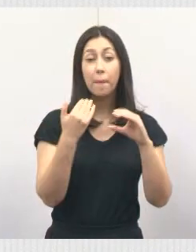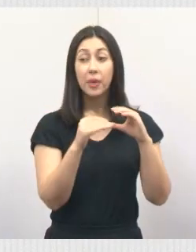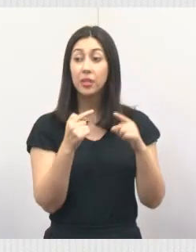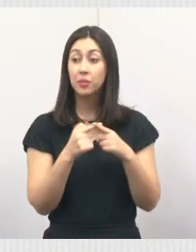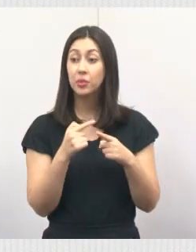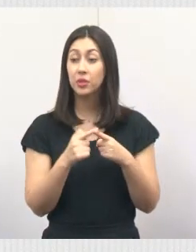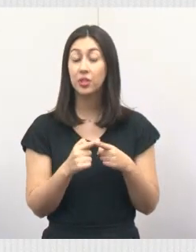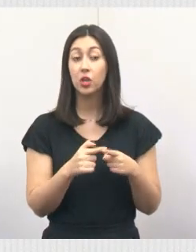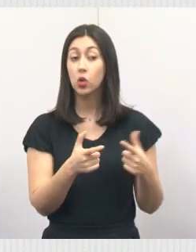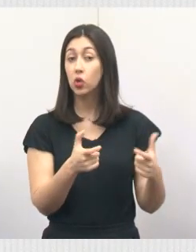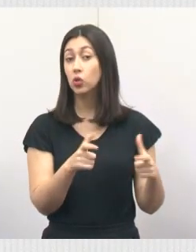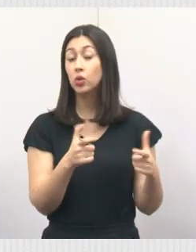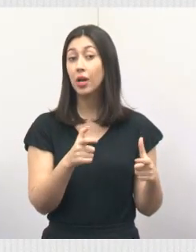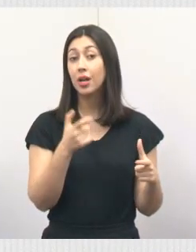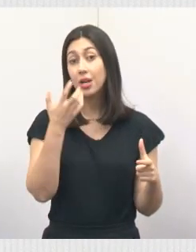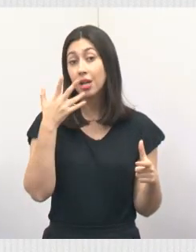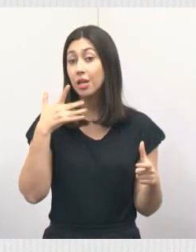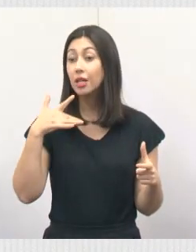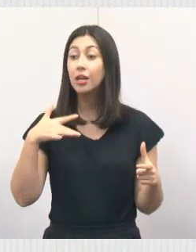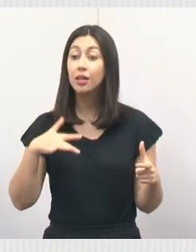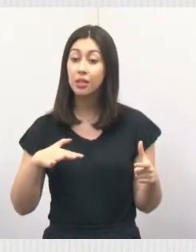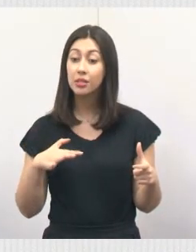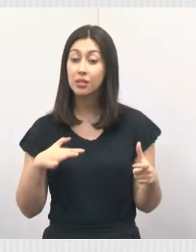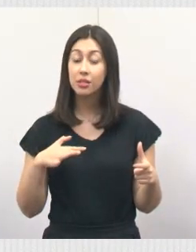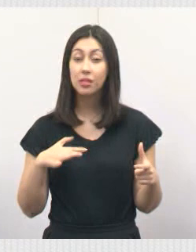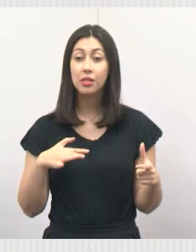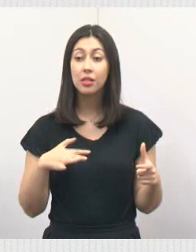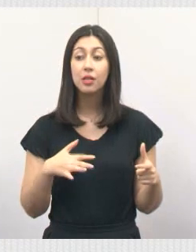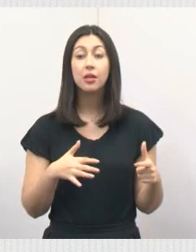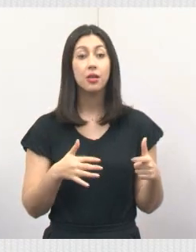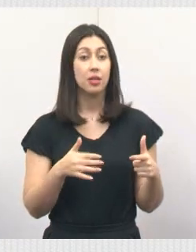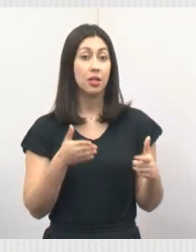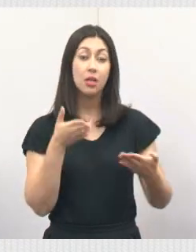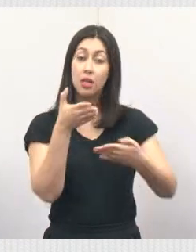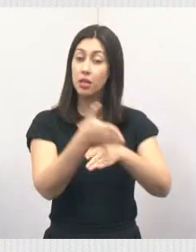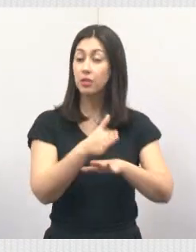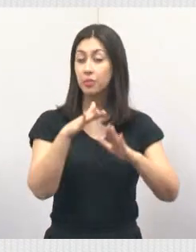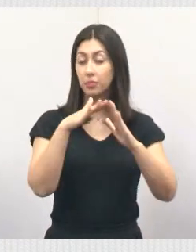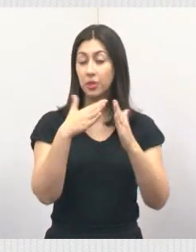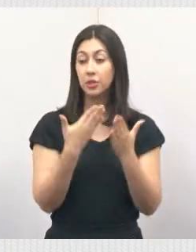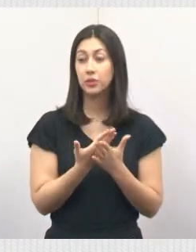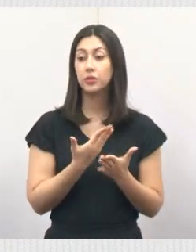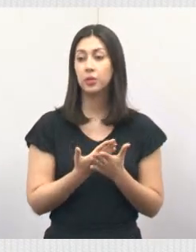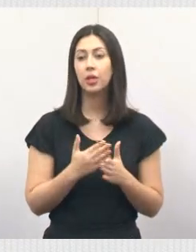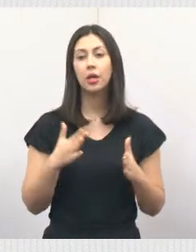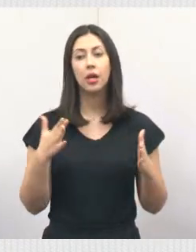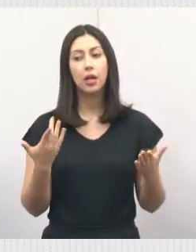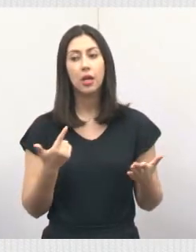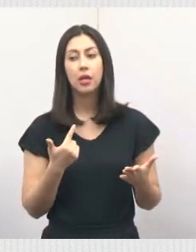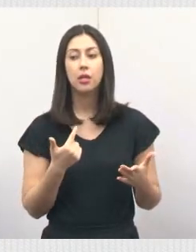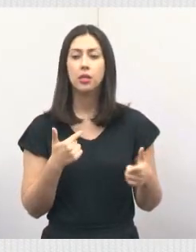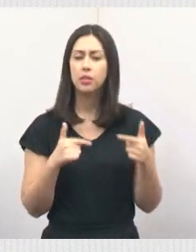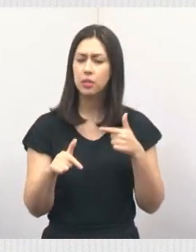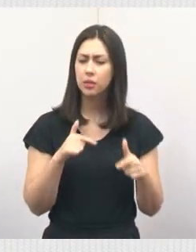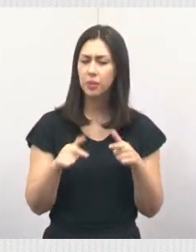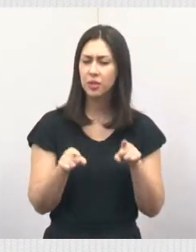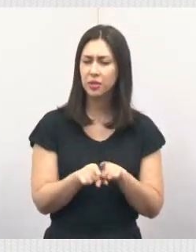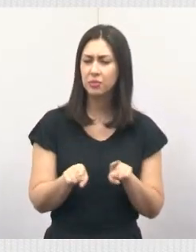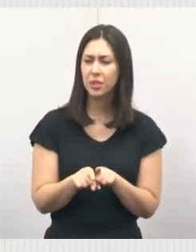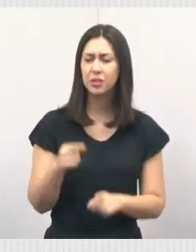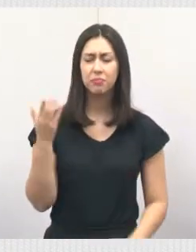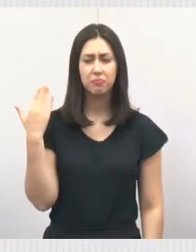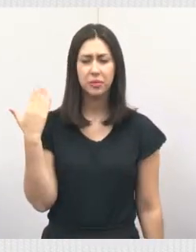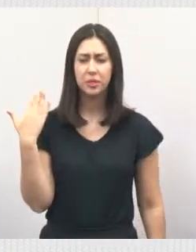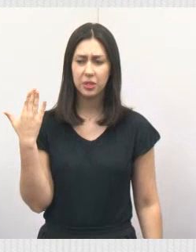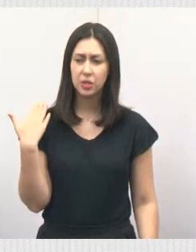crianças ali, um local onde as crianças param para descer para ir para a escola. Aí eu trabalho também, anterior um pouquinho,